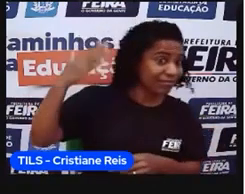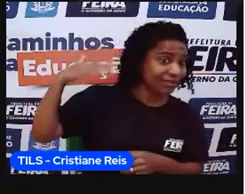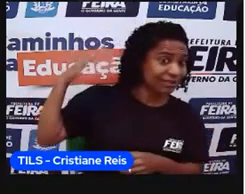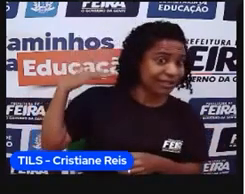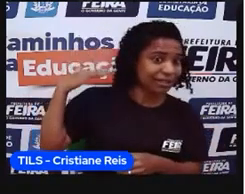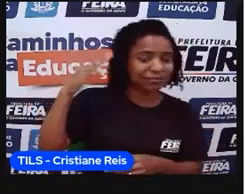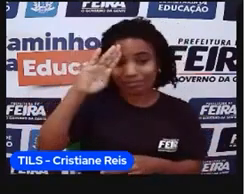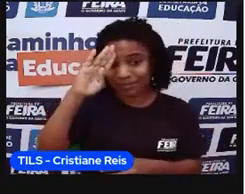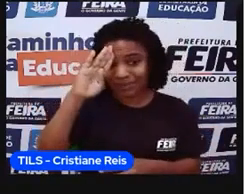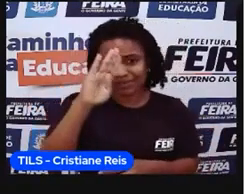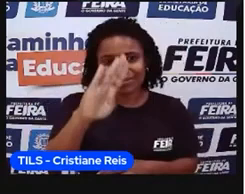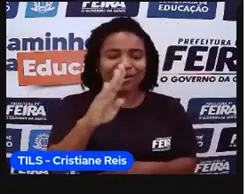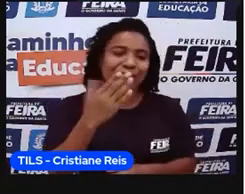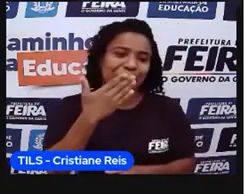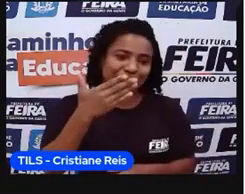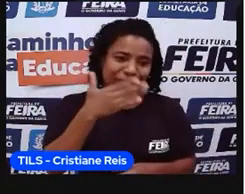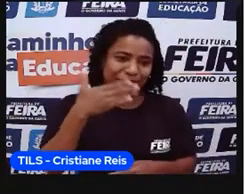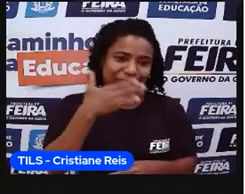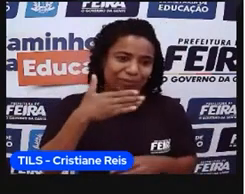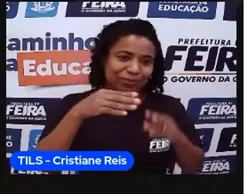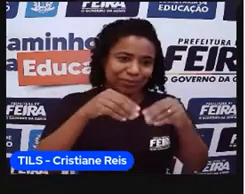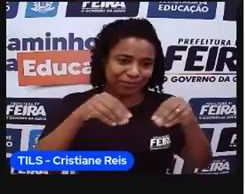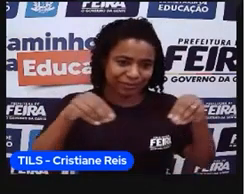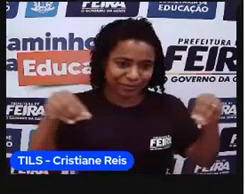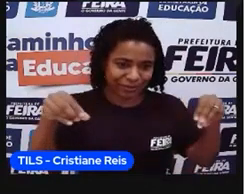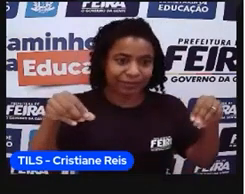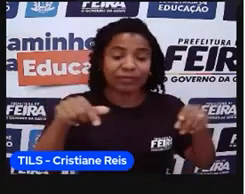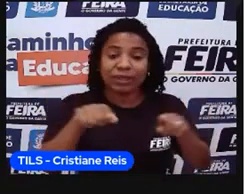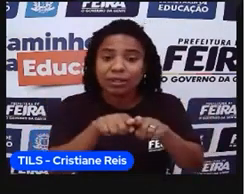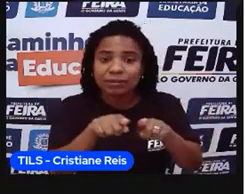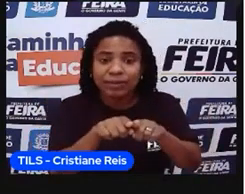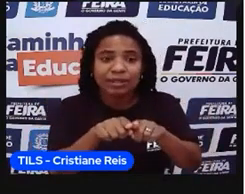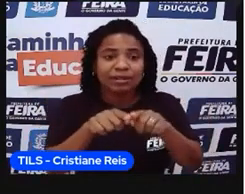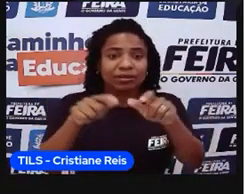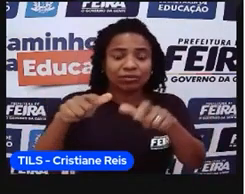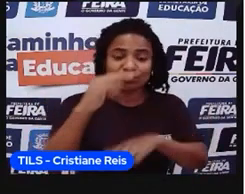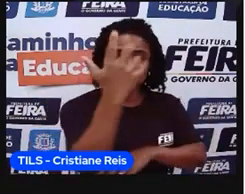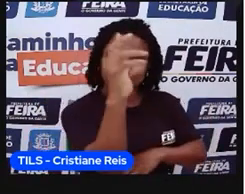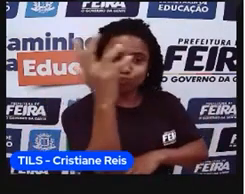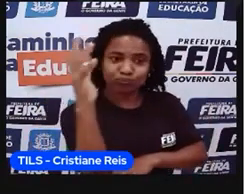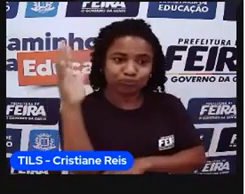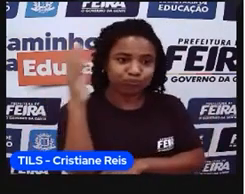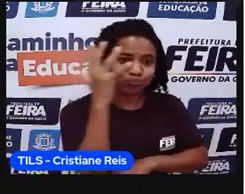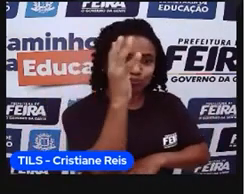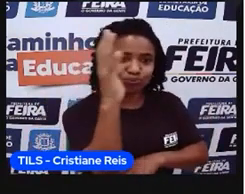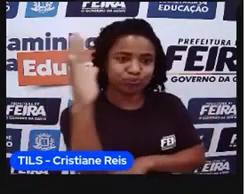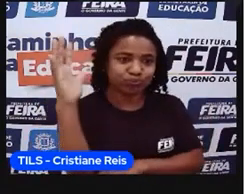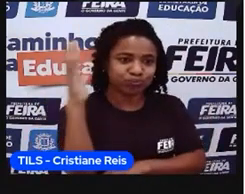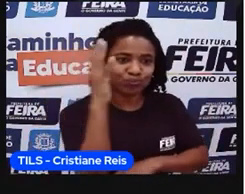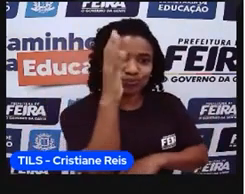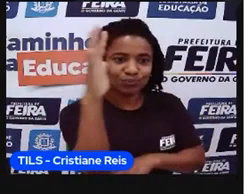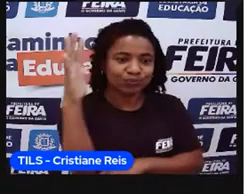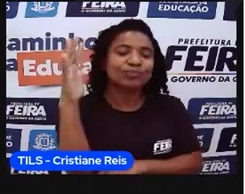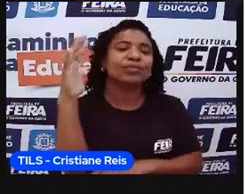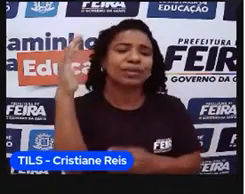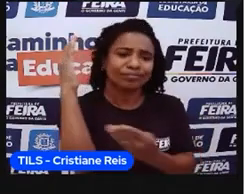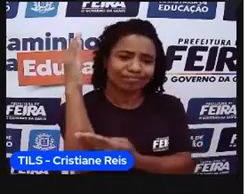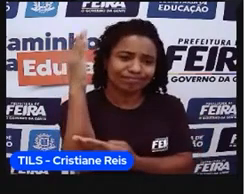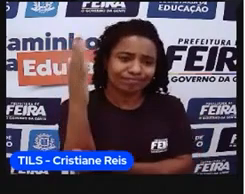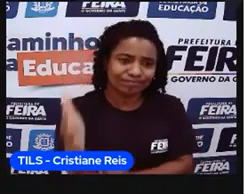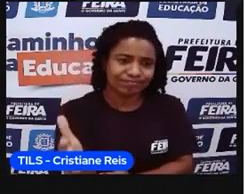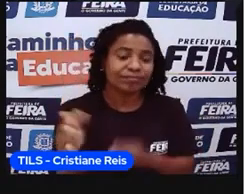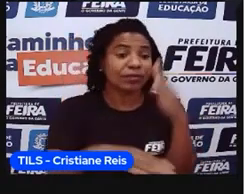um pouquinho, né, mais adentro, vamos dizer assim, né, não tão litoral como o Pau Brasil, mas ainda assim,